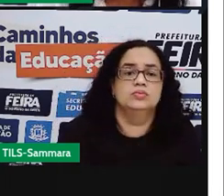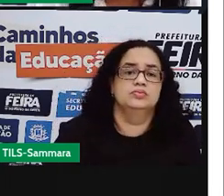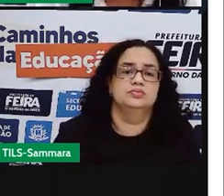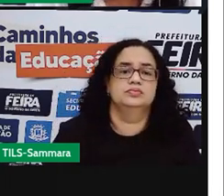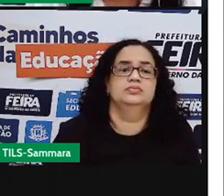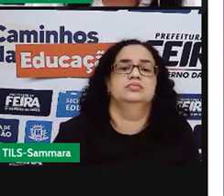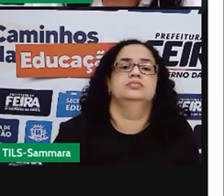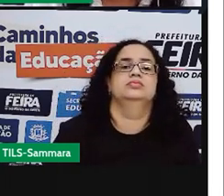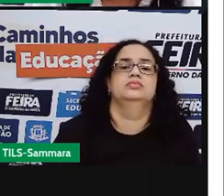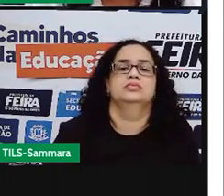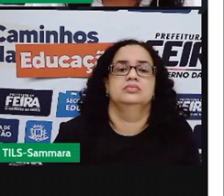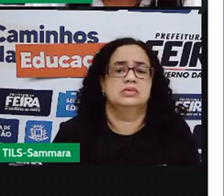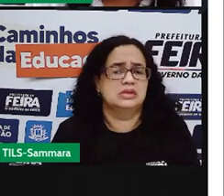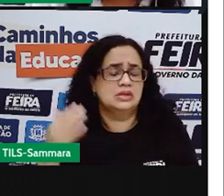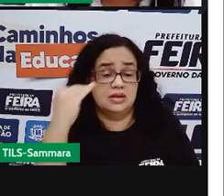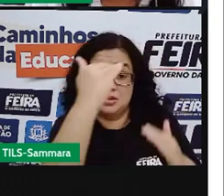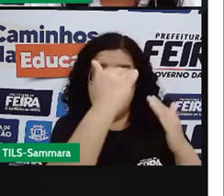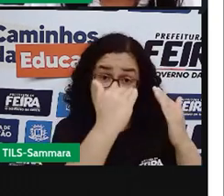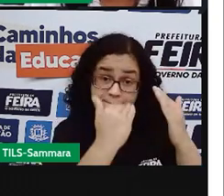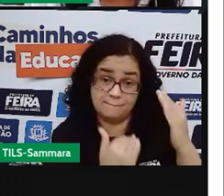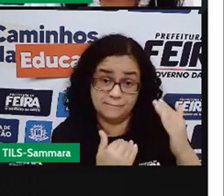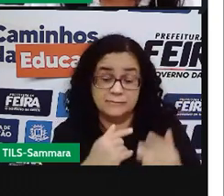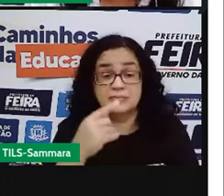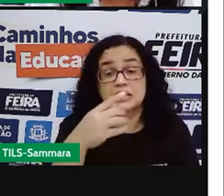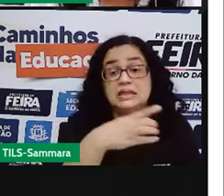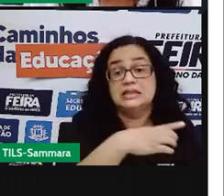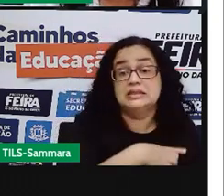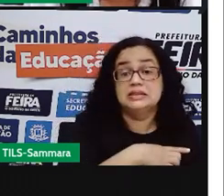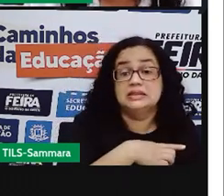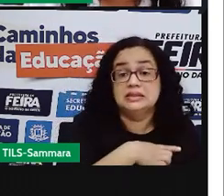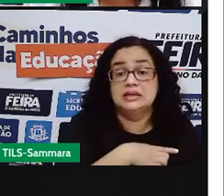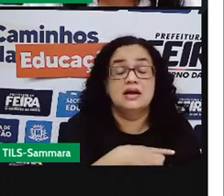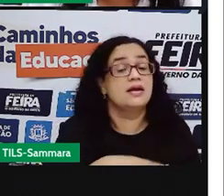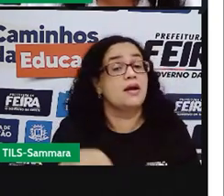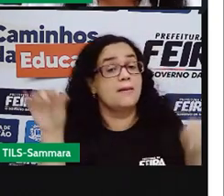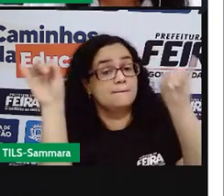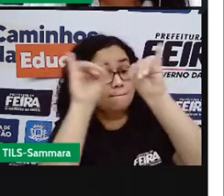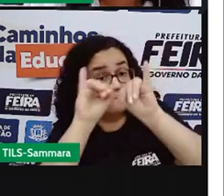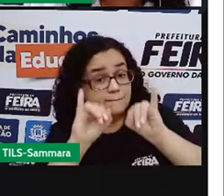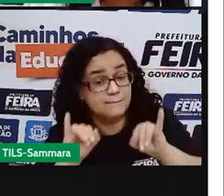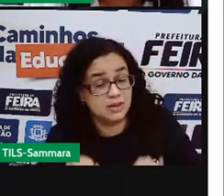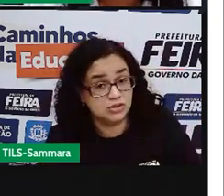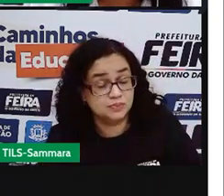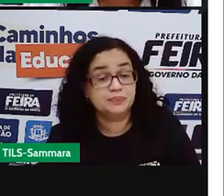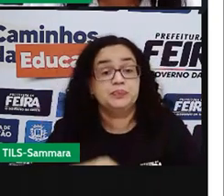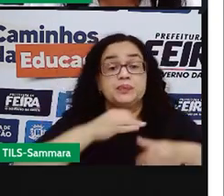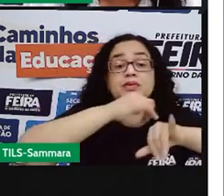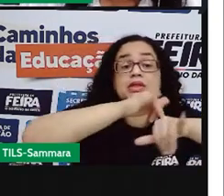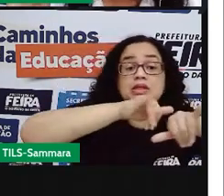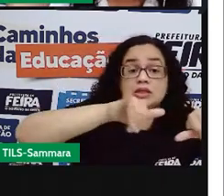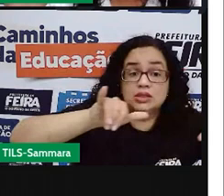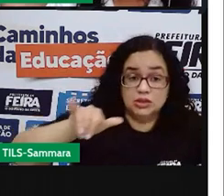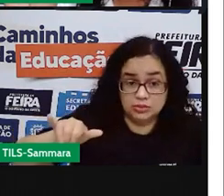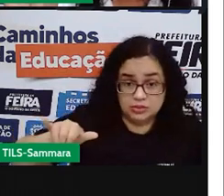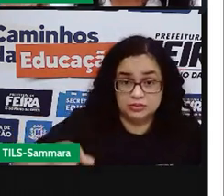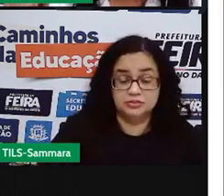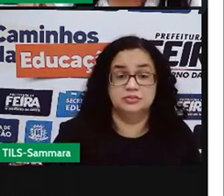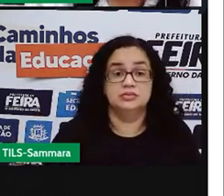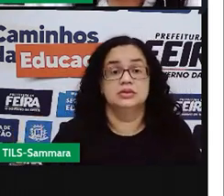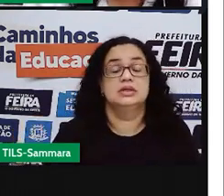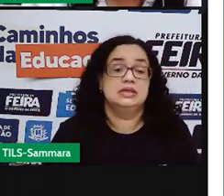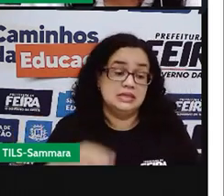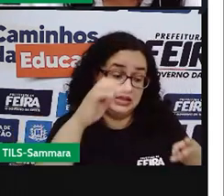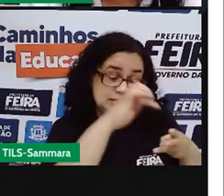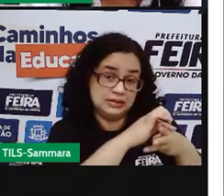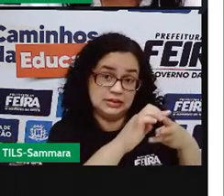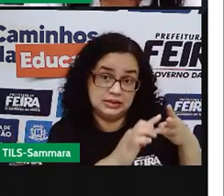E aqui embaixo, nós temos a imagem que é o produto. Esses três